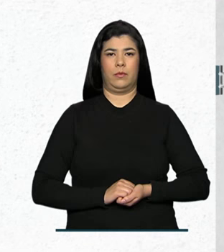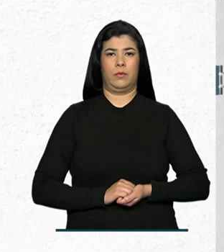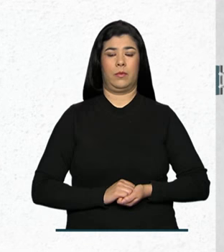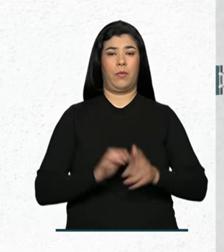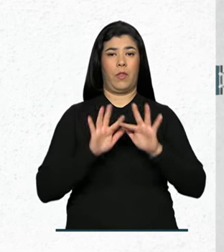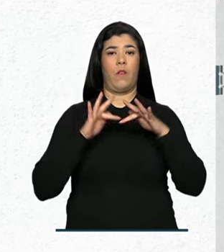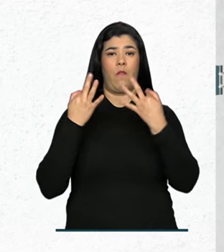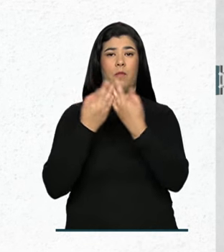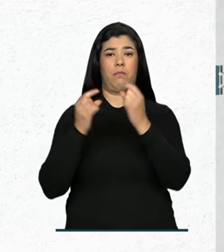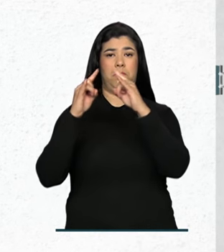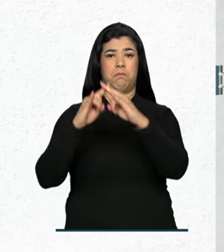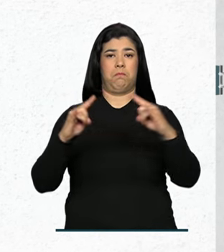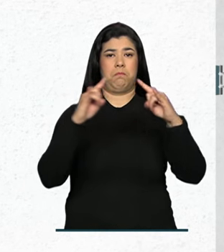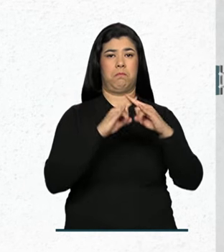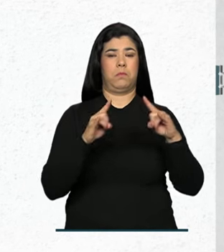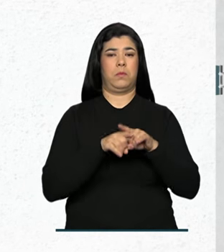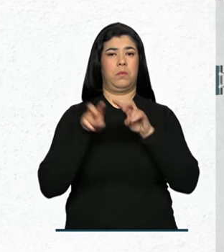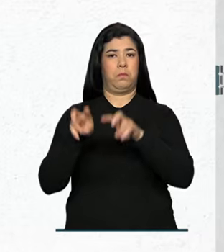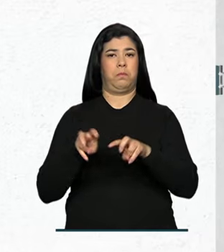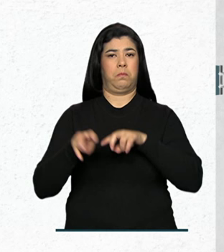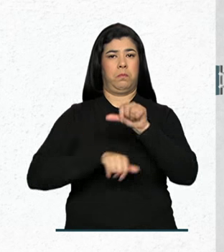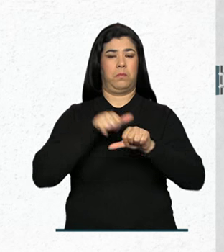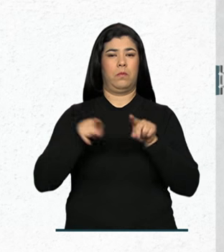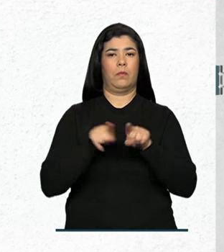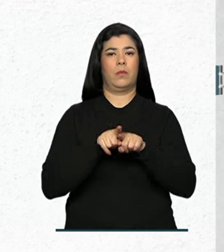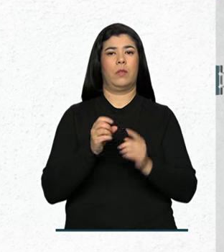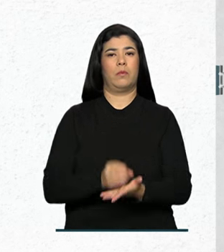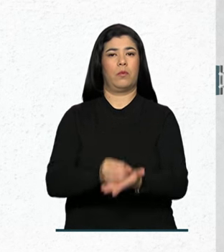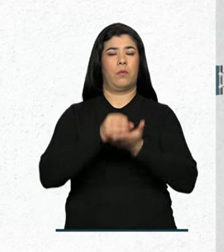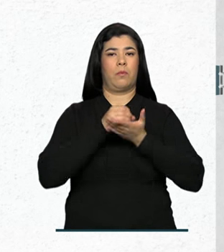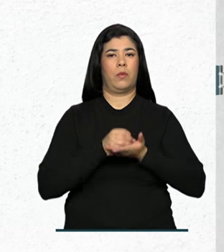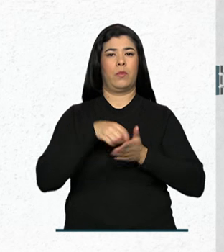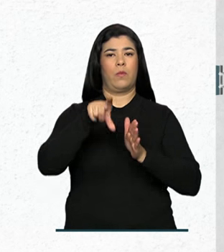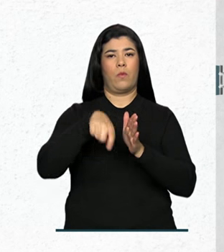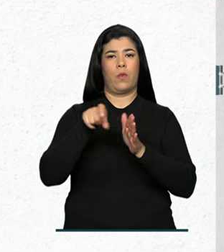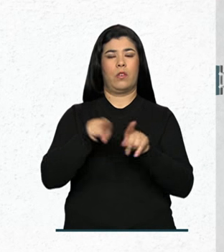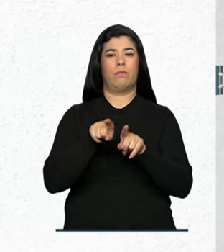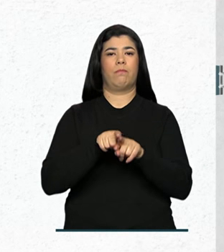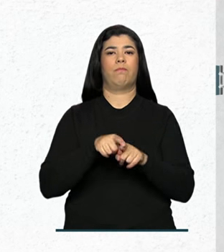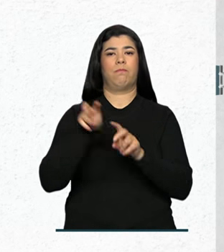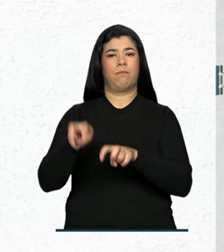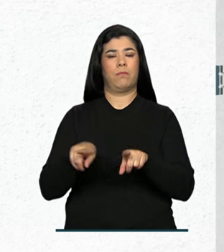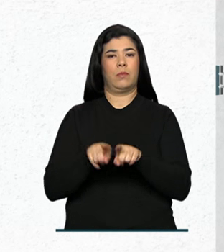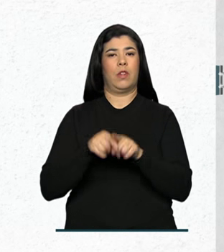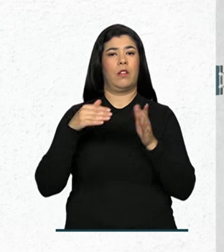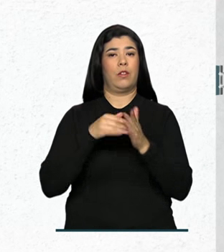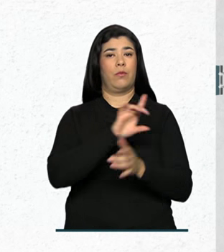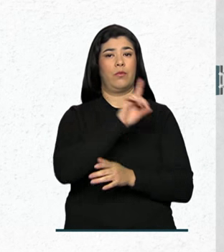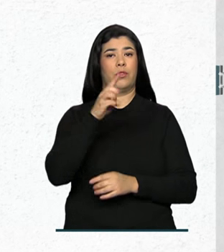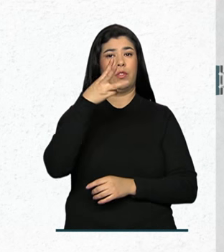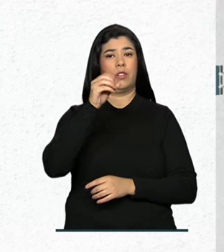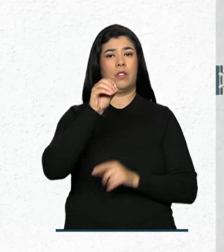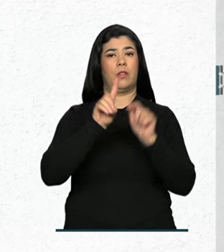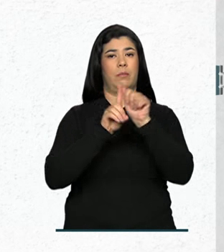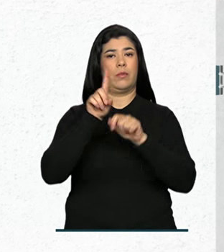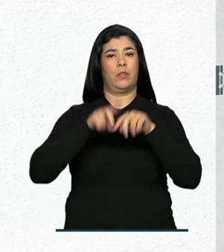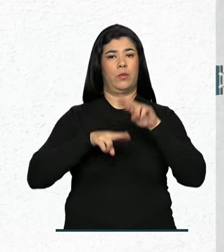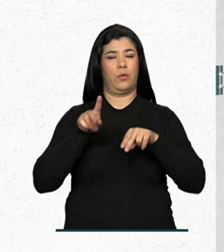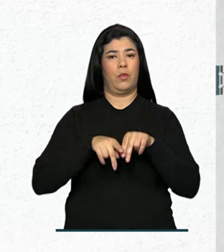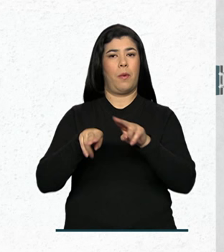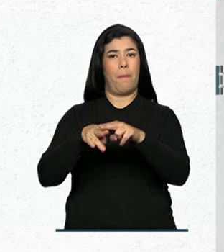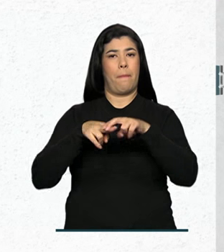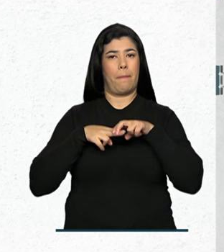Famílias assentadas da reforma agrária ou beneficiárias do crédito fundiário têm até o dia 30 de junho para solicitar a